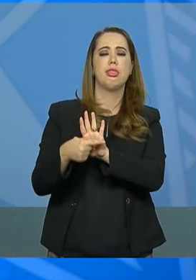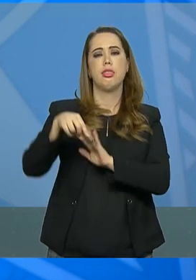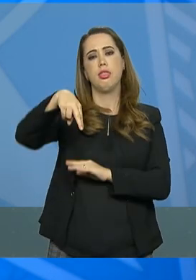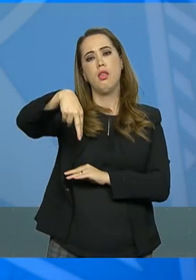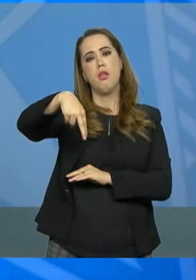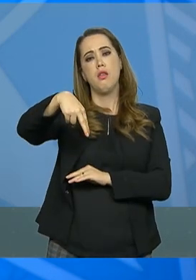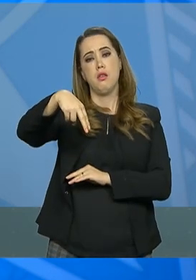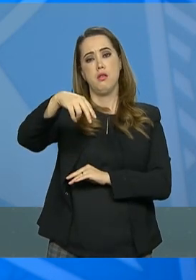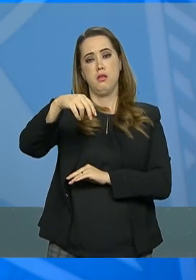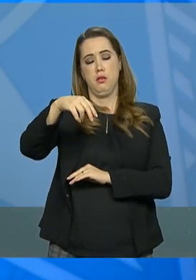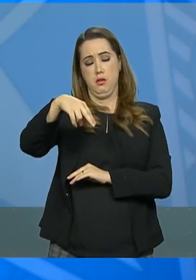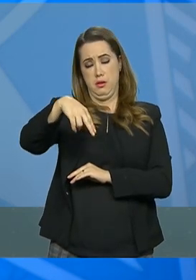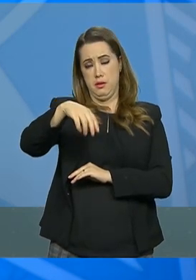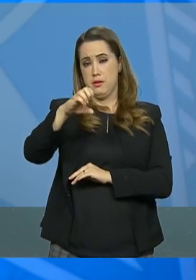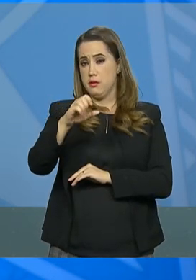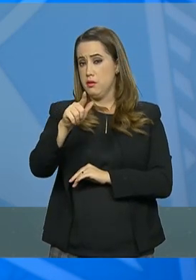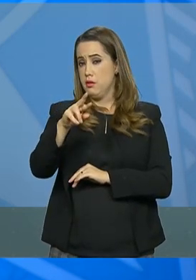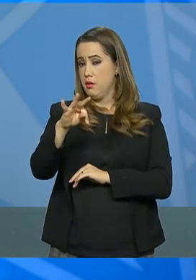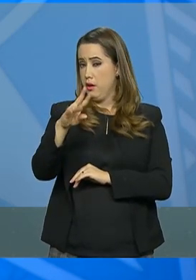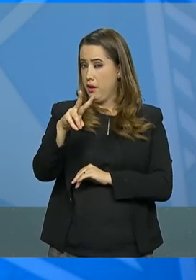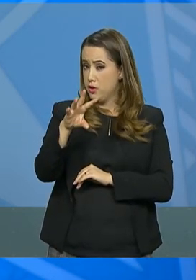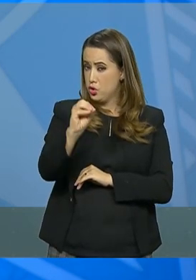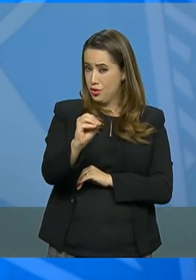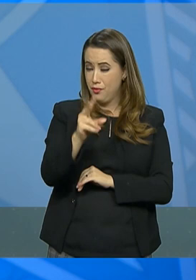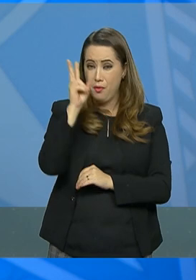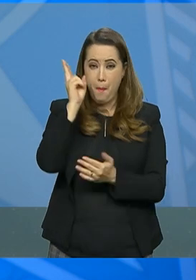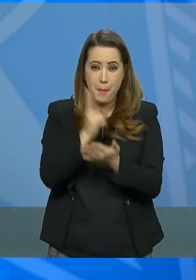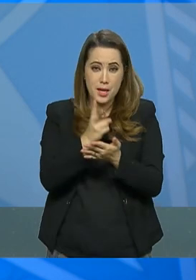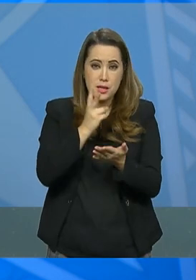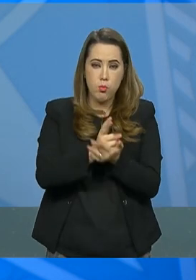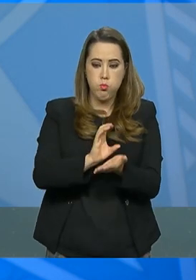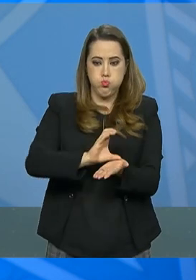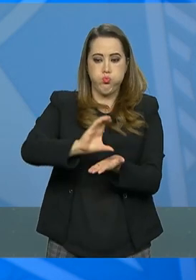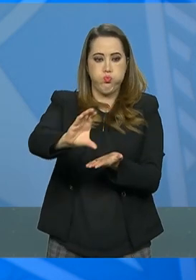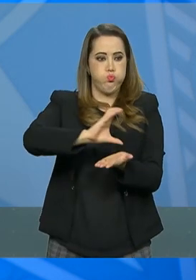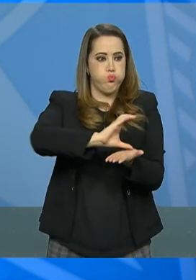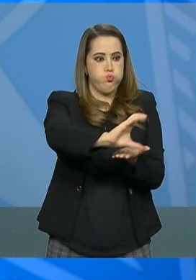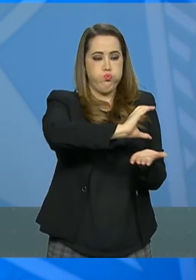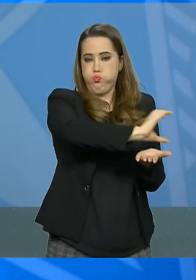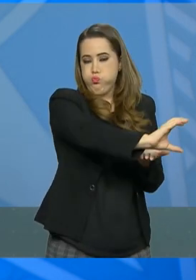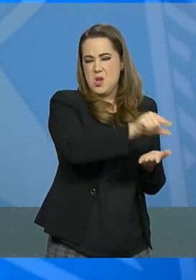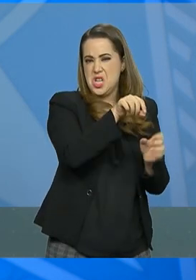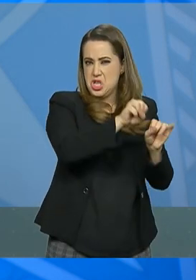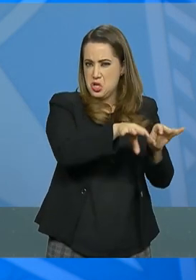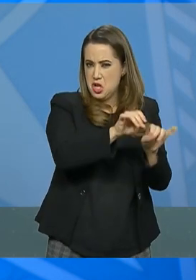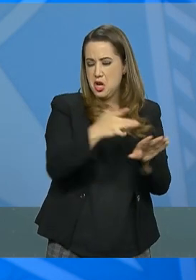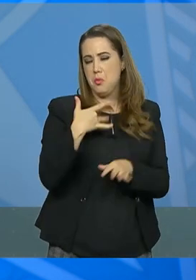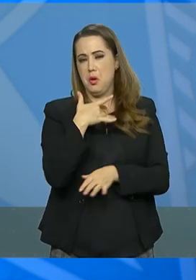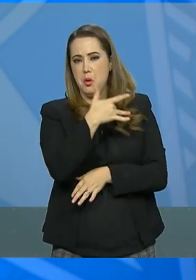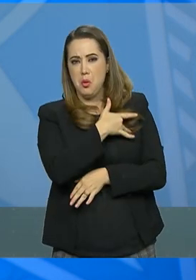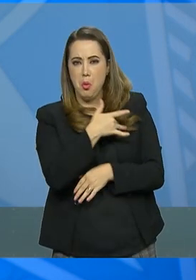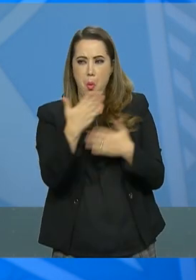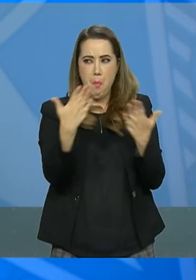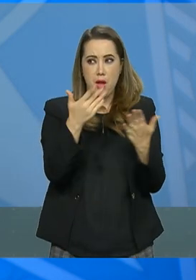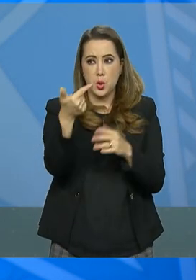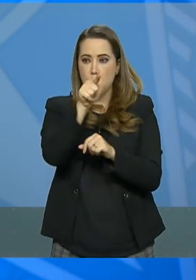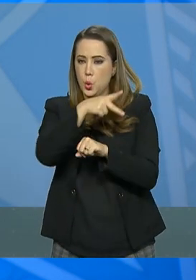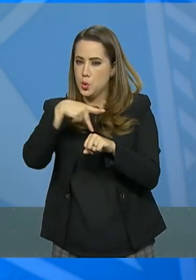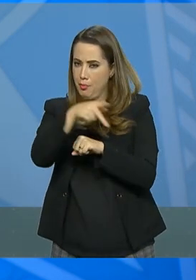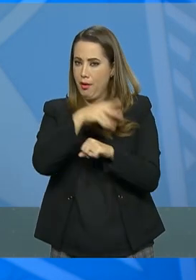considerável de recursos orçamentários aplicados em relação a outros países.